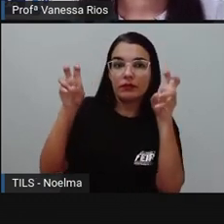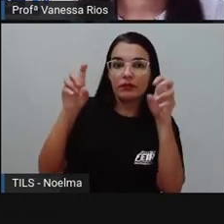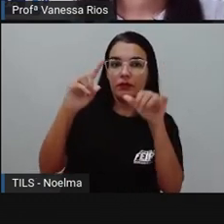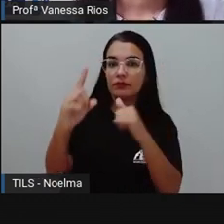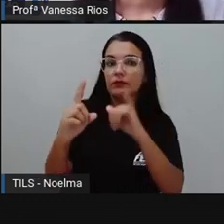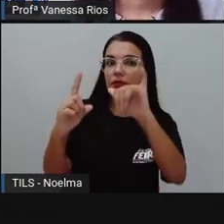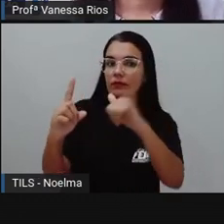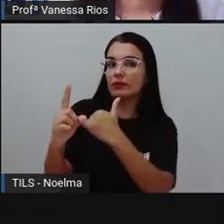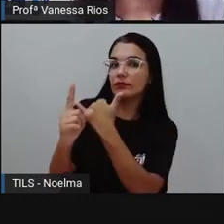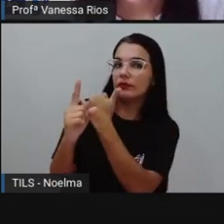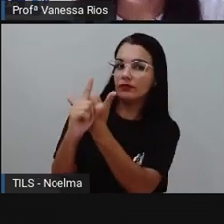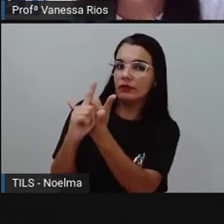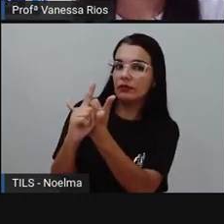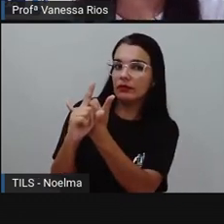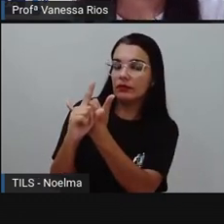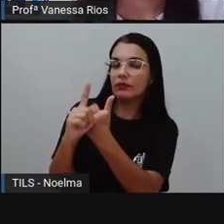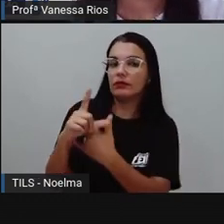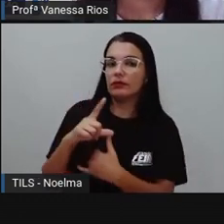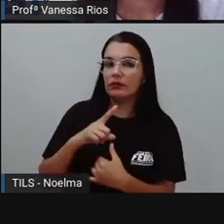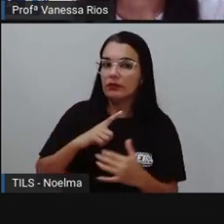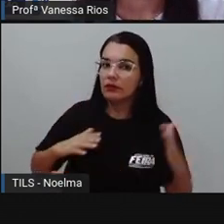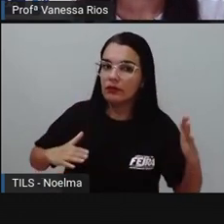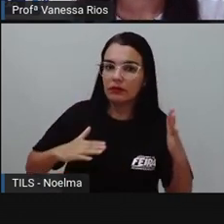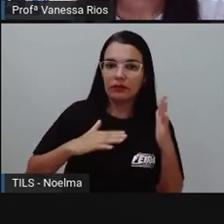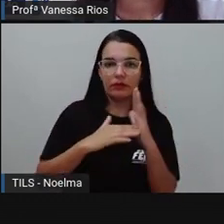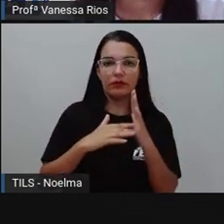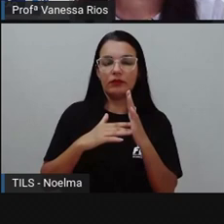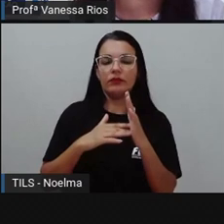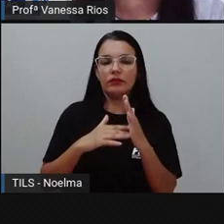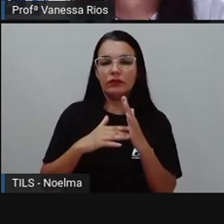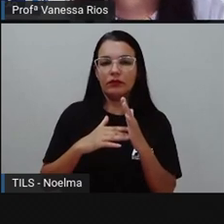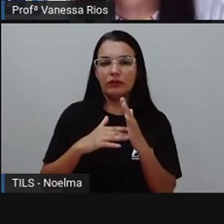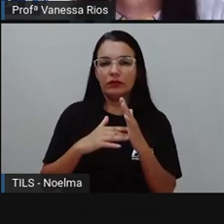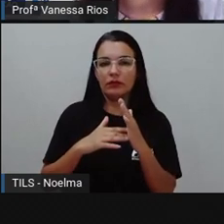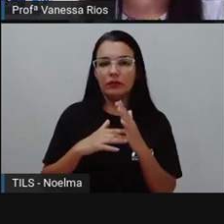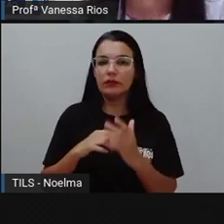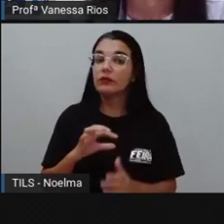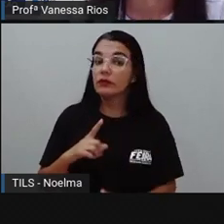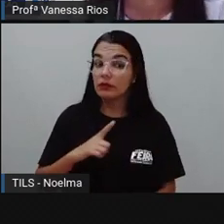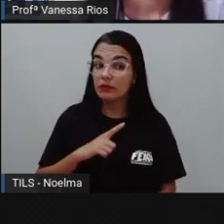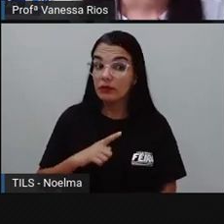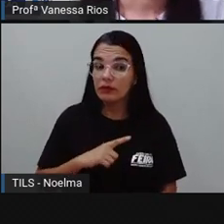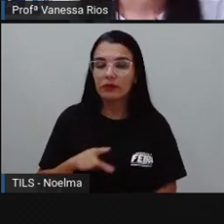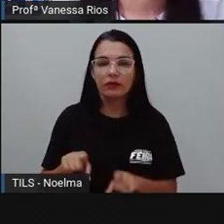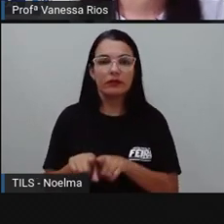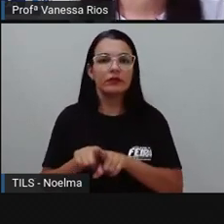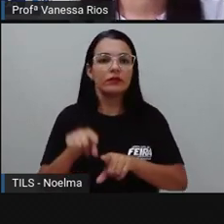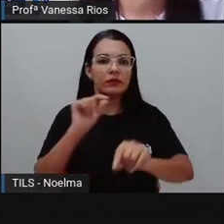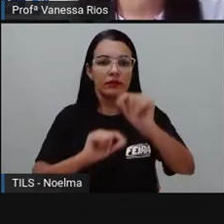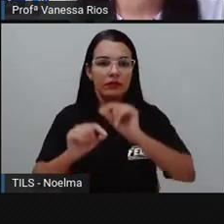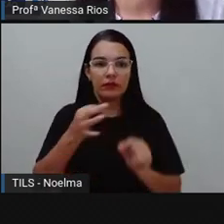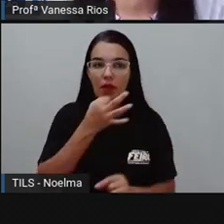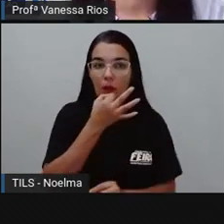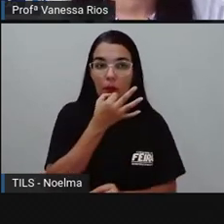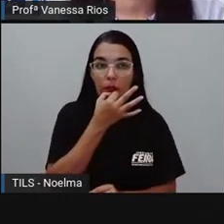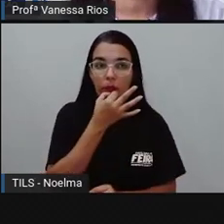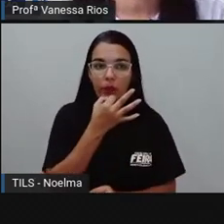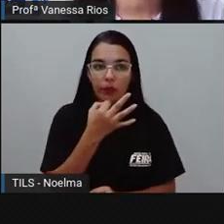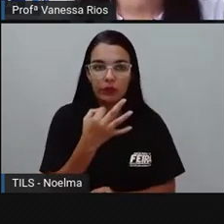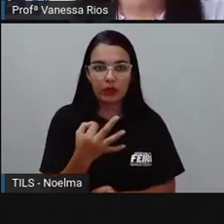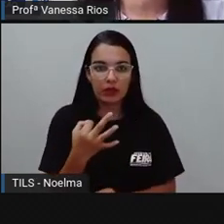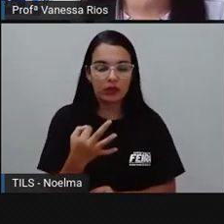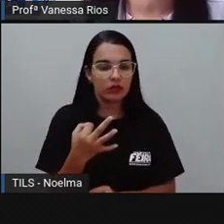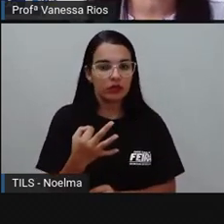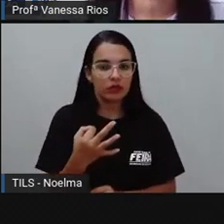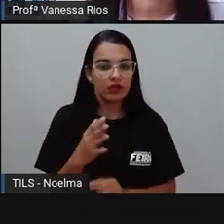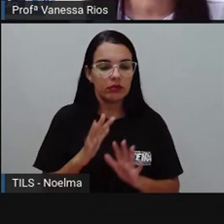Além do Limite. E aí existe uma crítica sobre a publicação, sobre